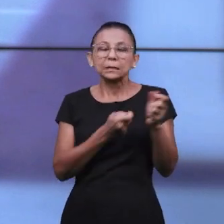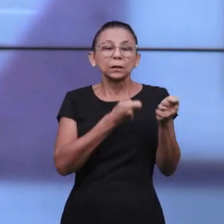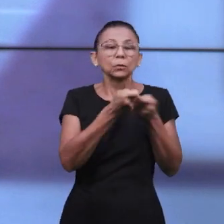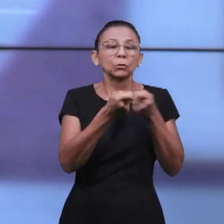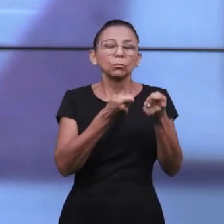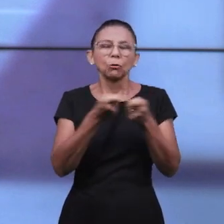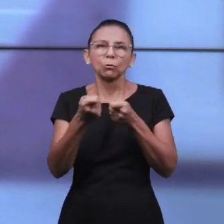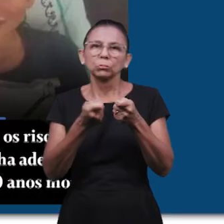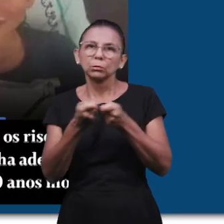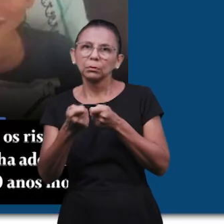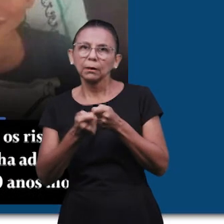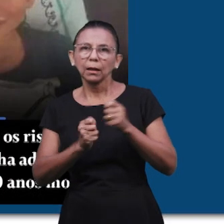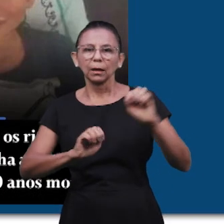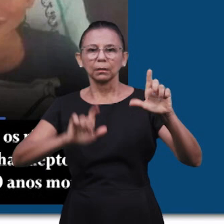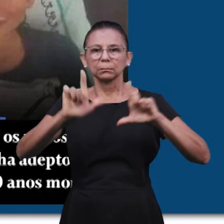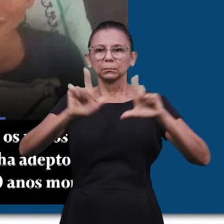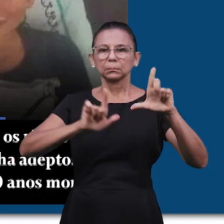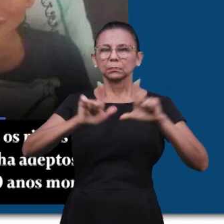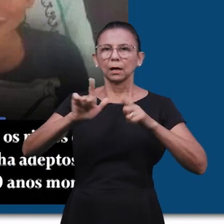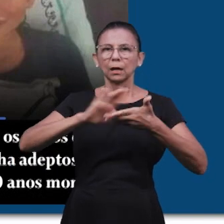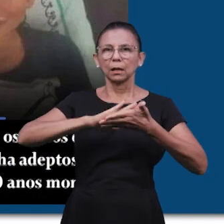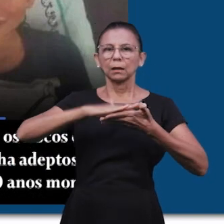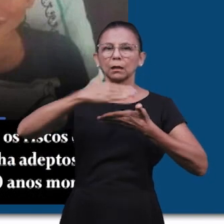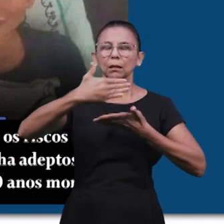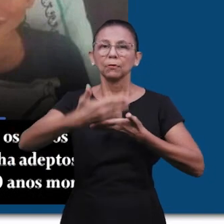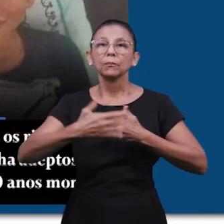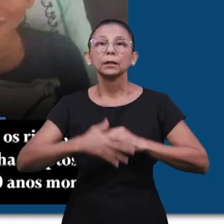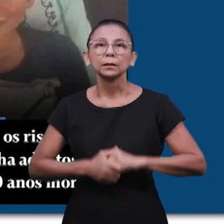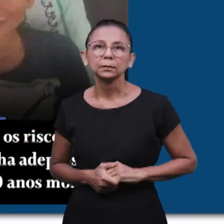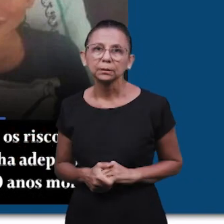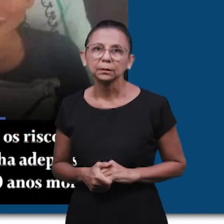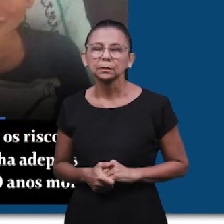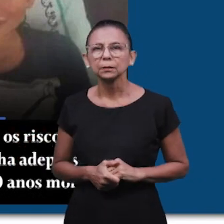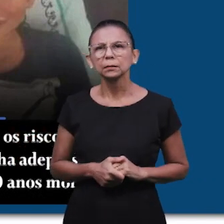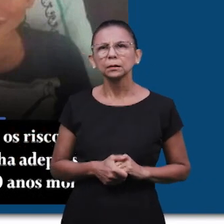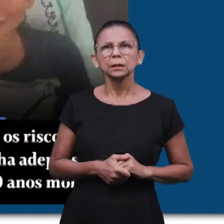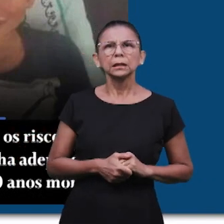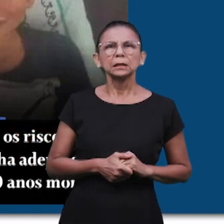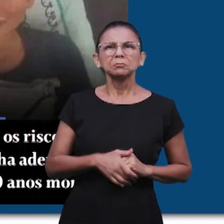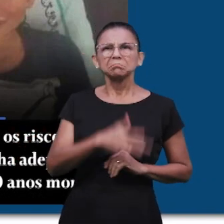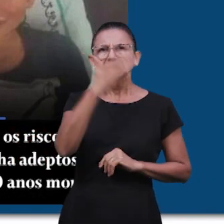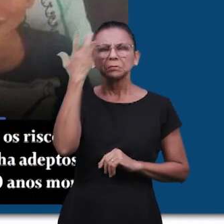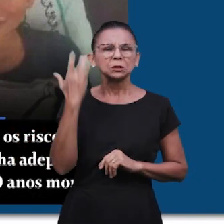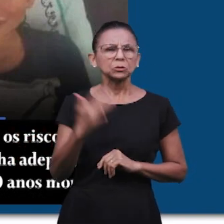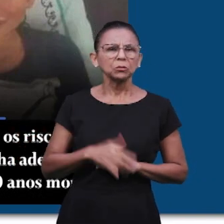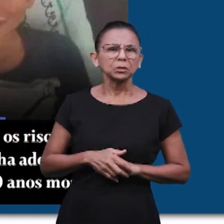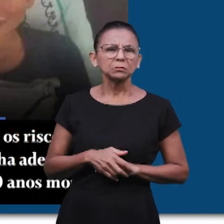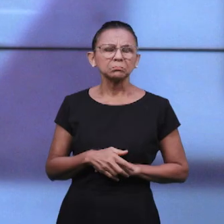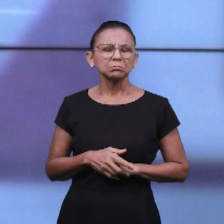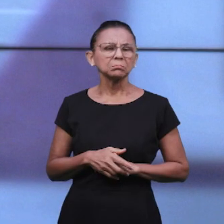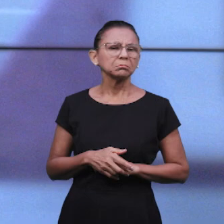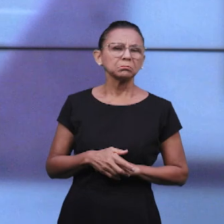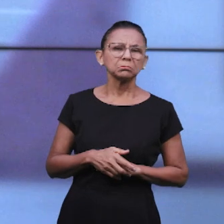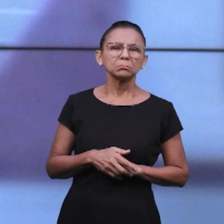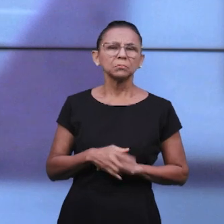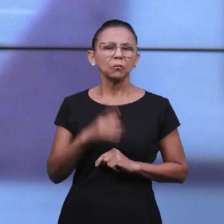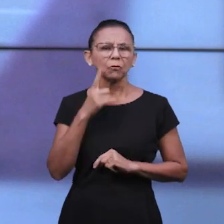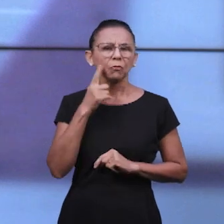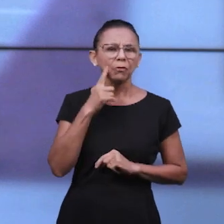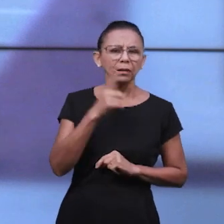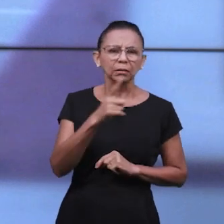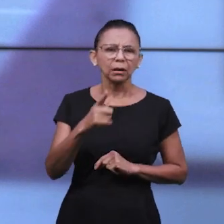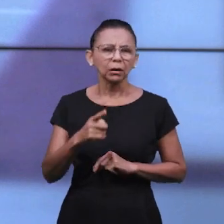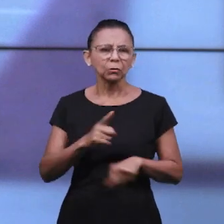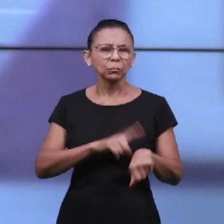seja, uso excessivo, uso sem supervisão e uso sem seleção, com